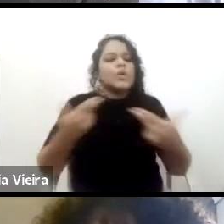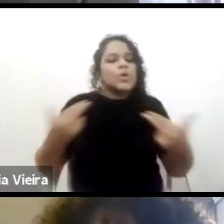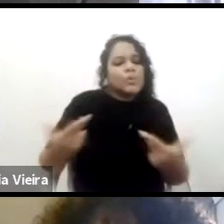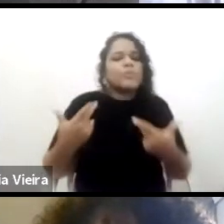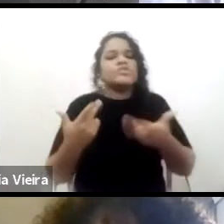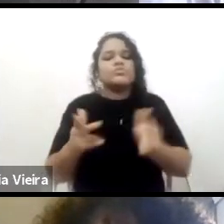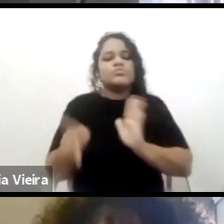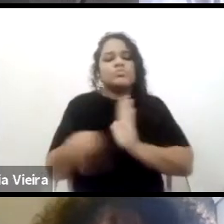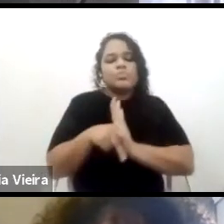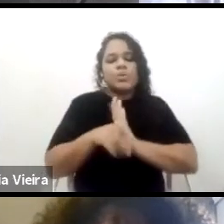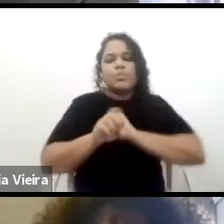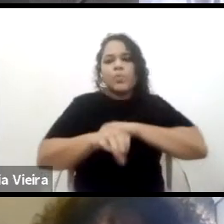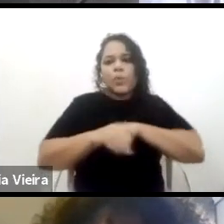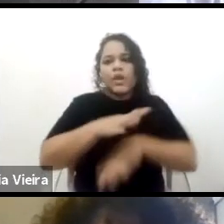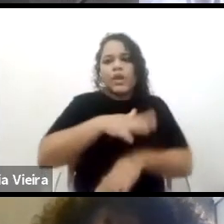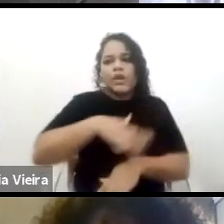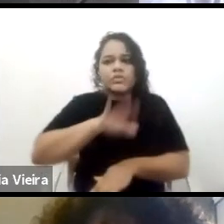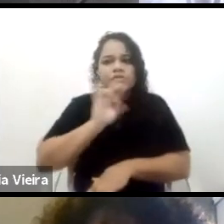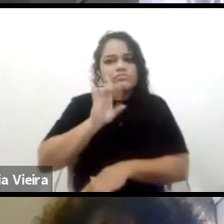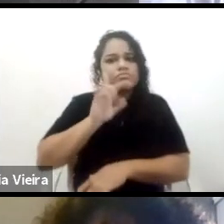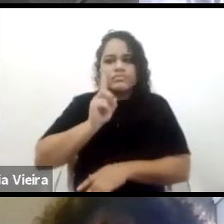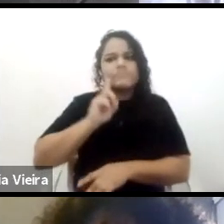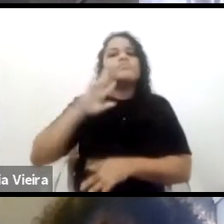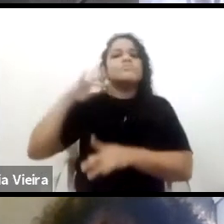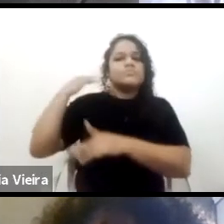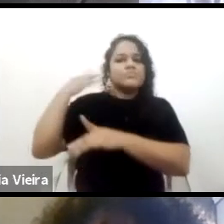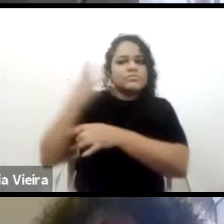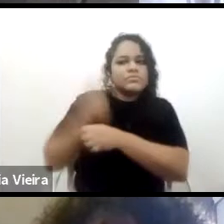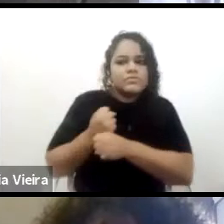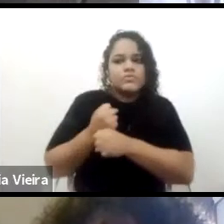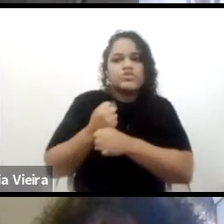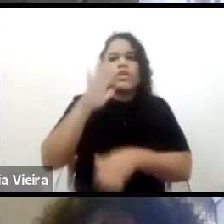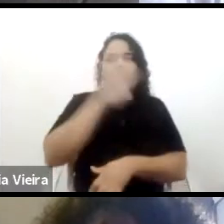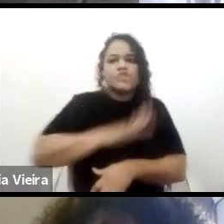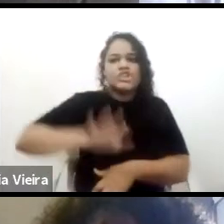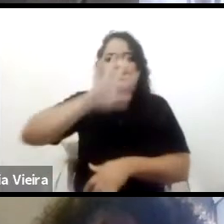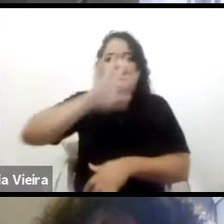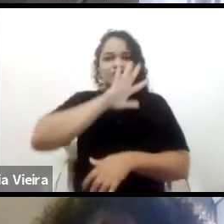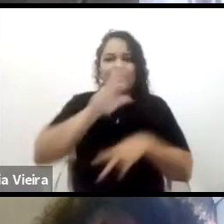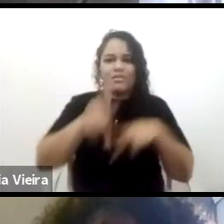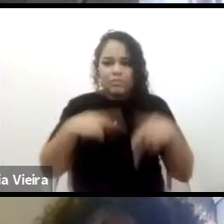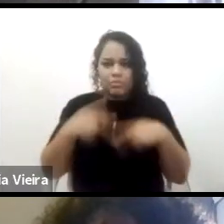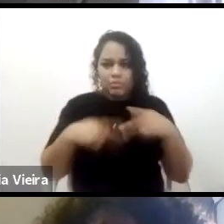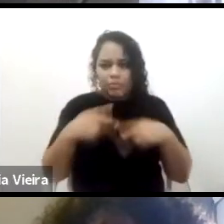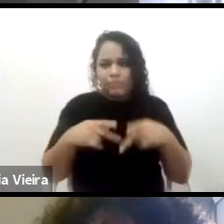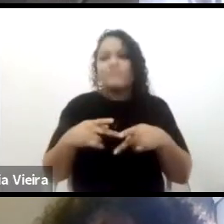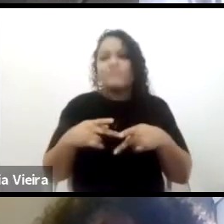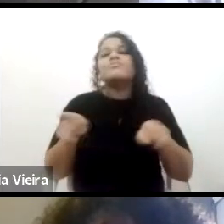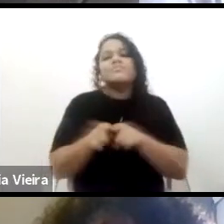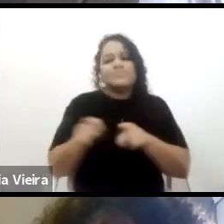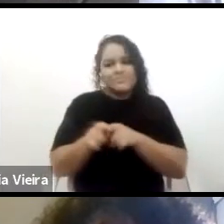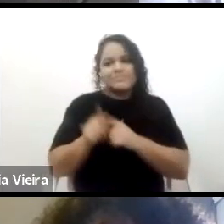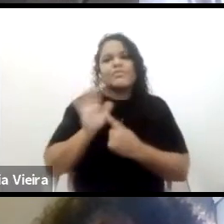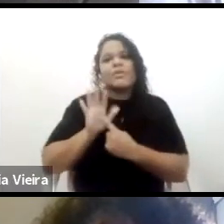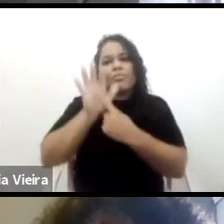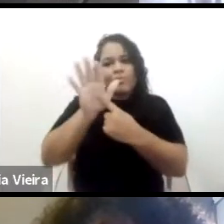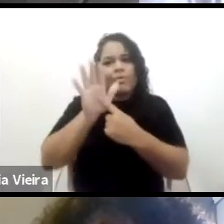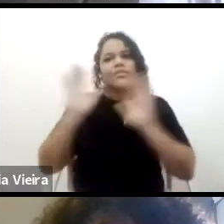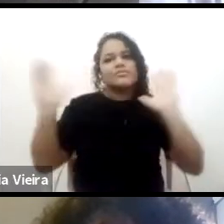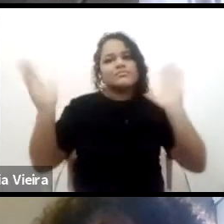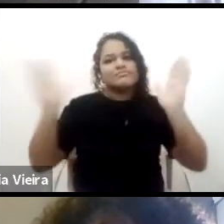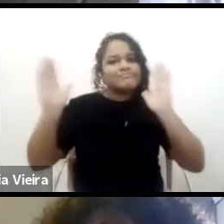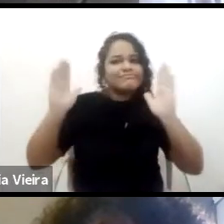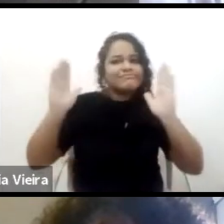que reflete esse momento que também a gente não pode deixar batido, vamos dizer assim, o momento para recantar